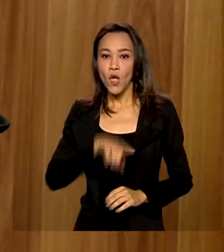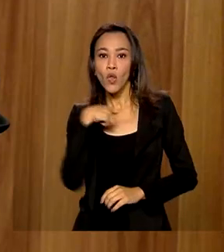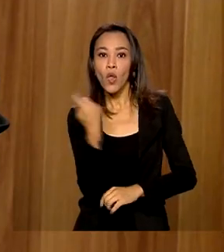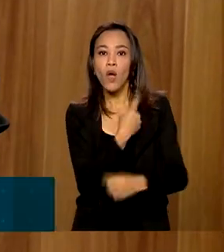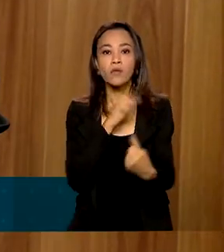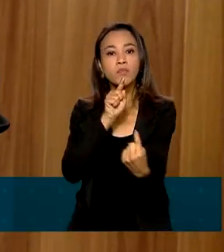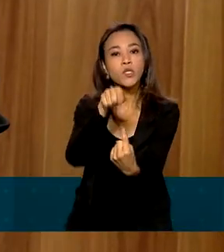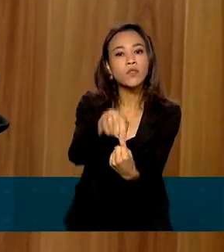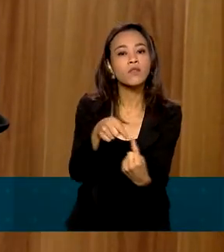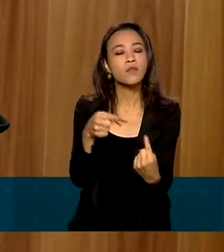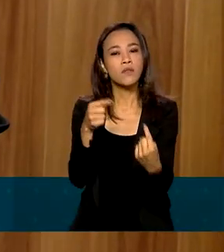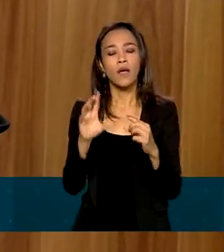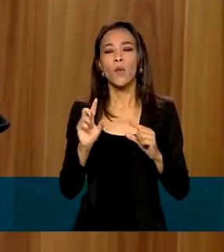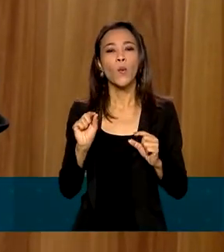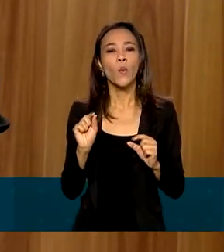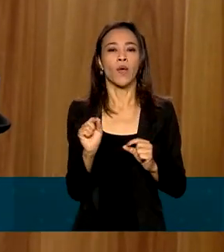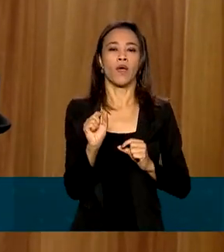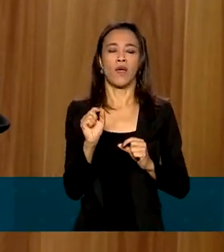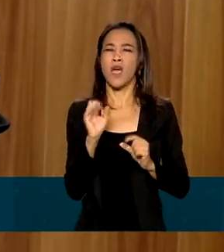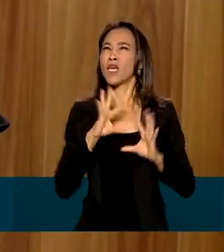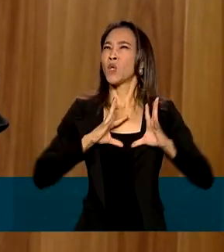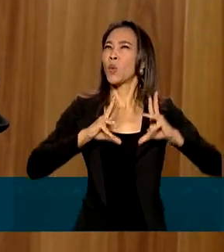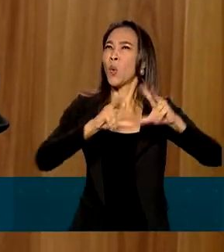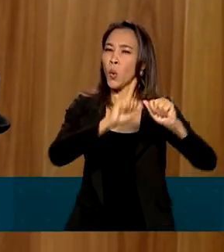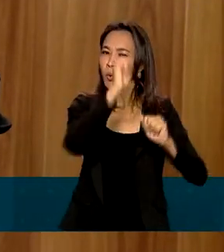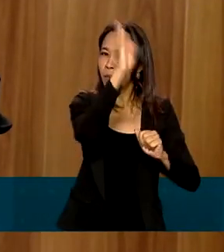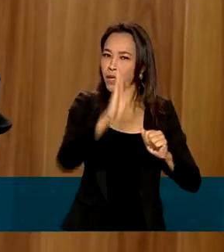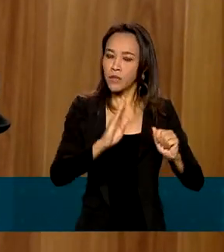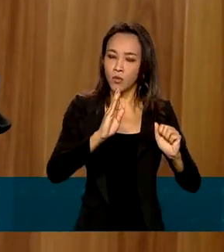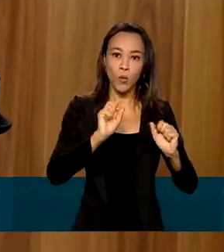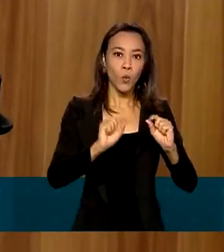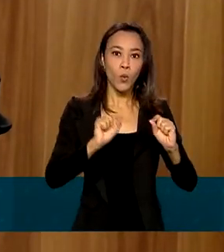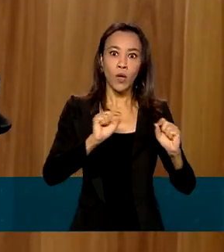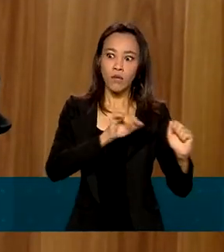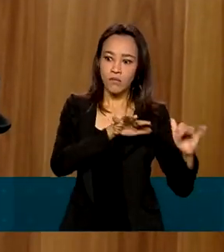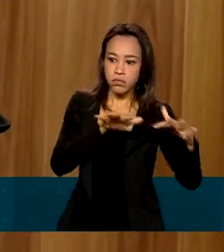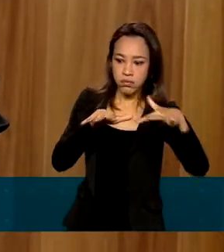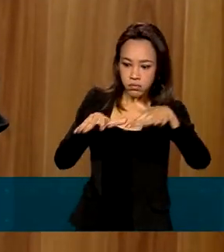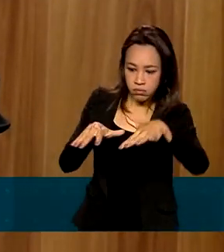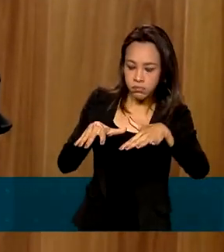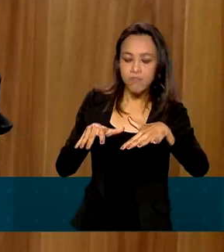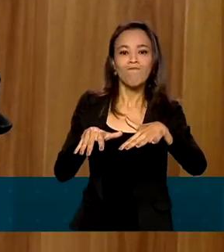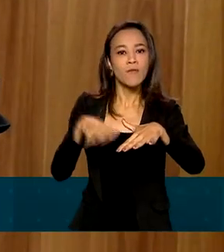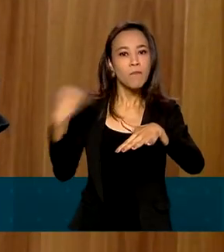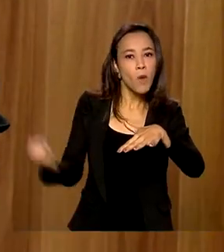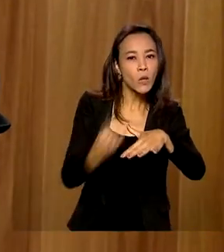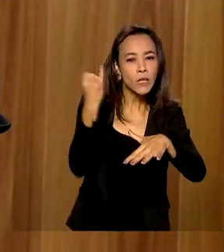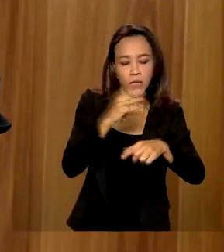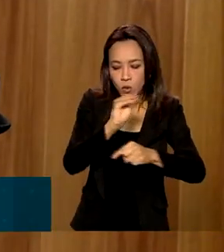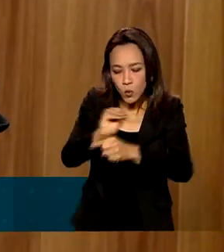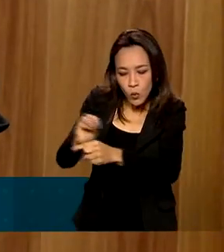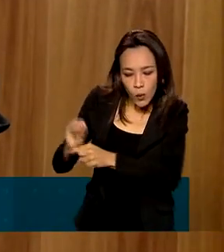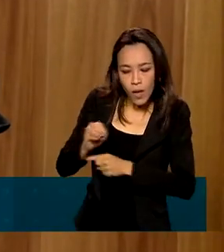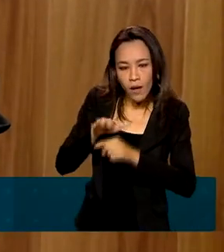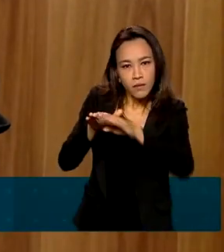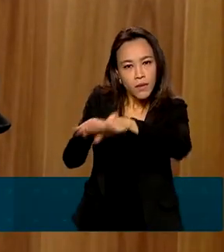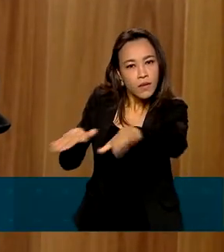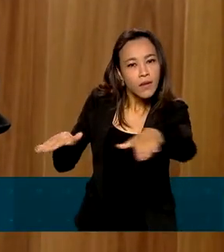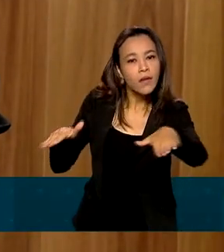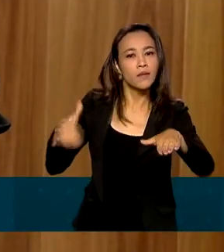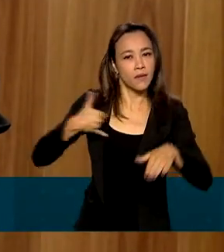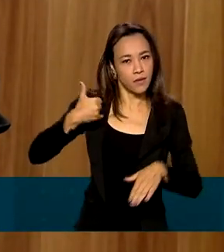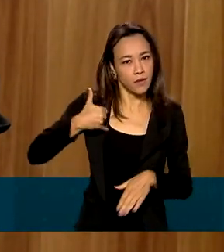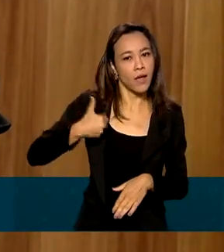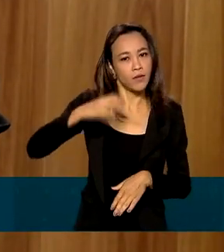é fazer com que todo o Brasil volte o seu olhar para a importância do investimento, dos cuidados com a criança nessa fase da